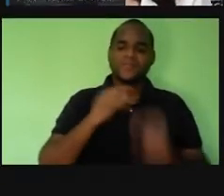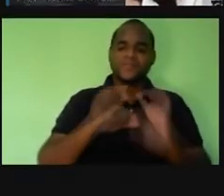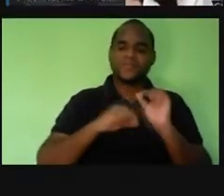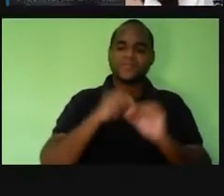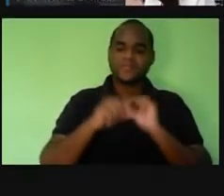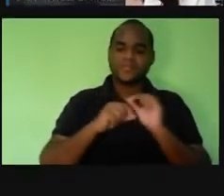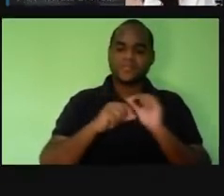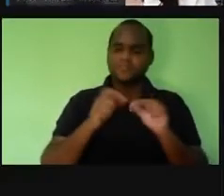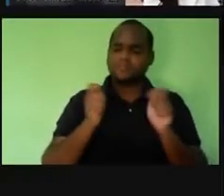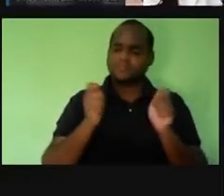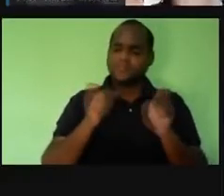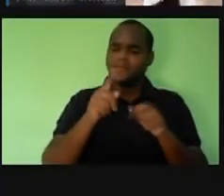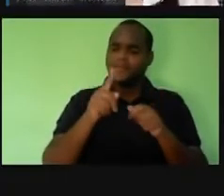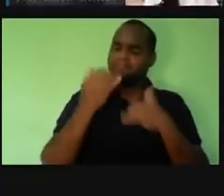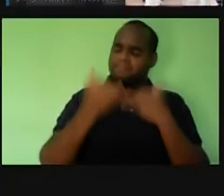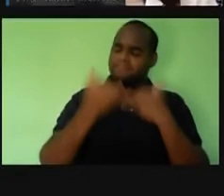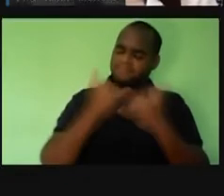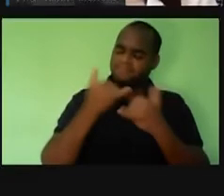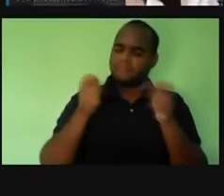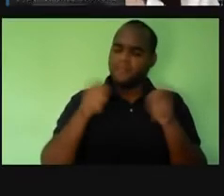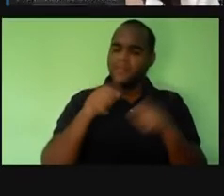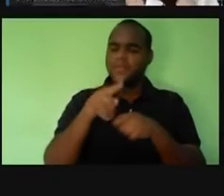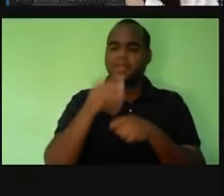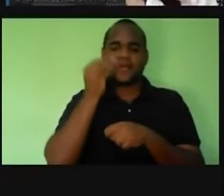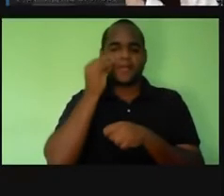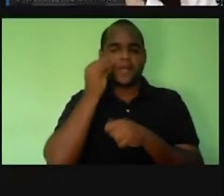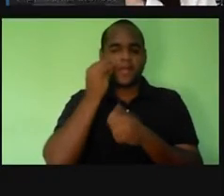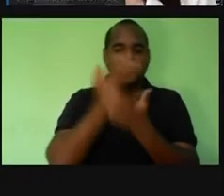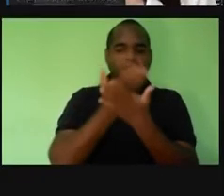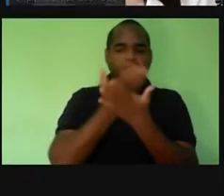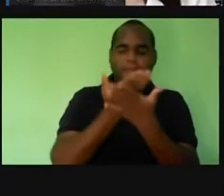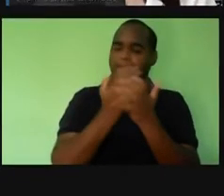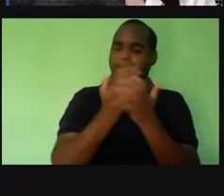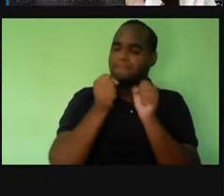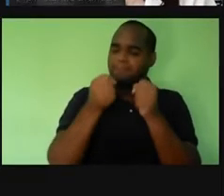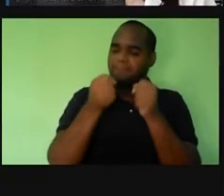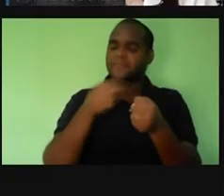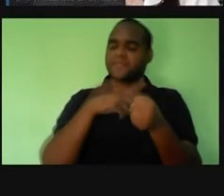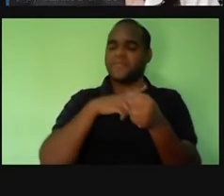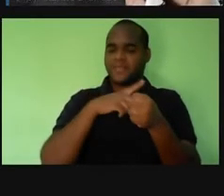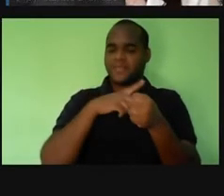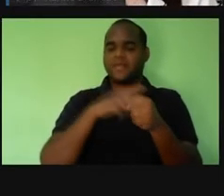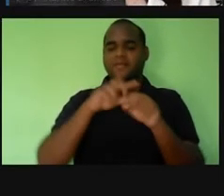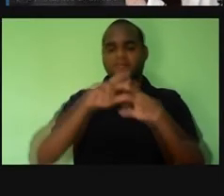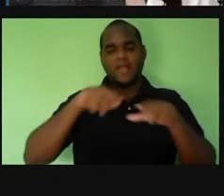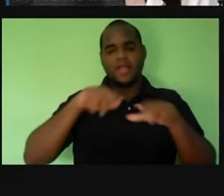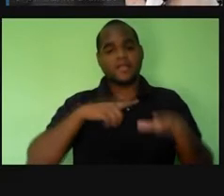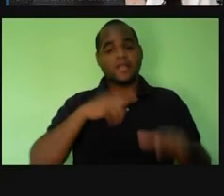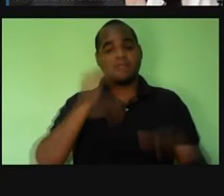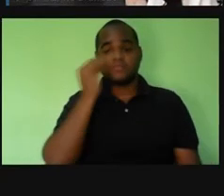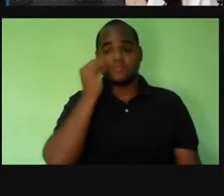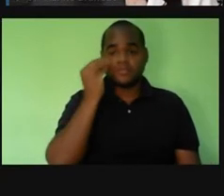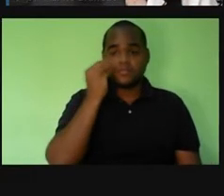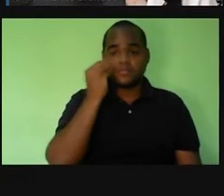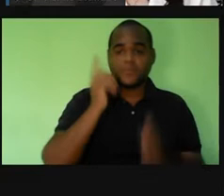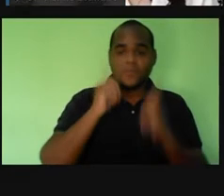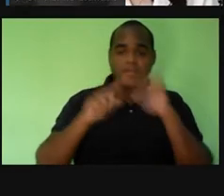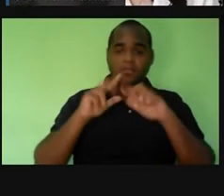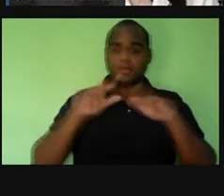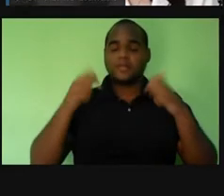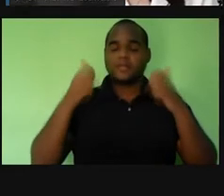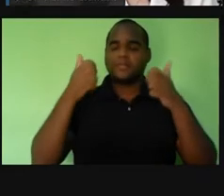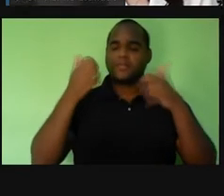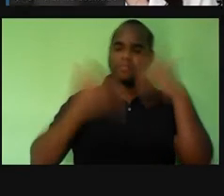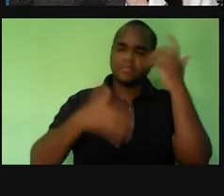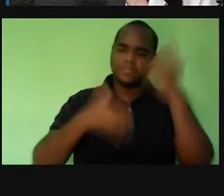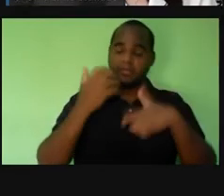vir aqui e pesquisar um pouco mais, experimentar essas ferramentas e testar. E depois vocês me contam se